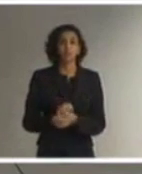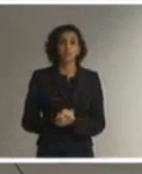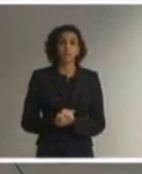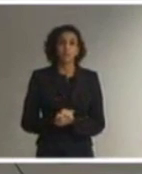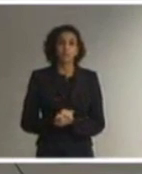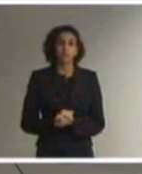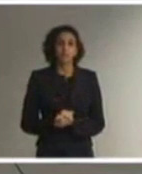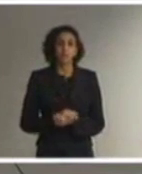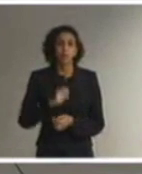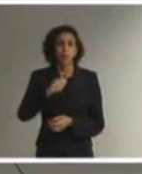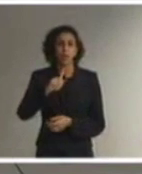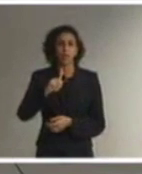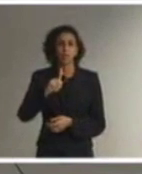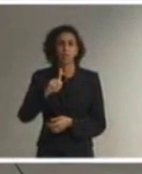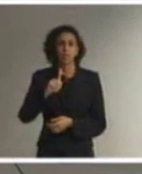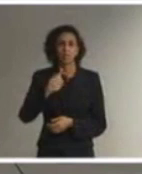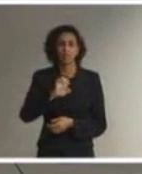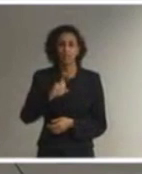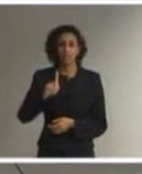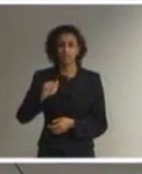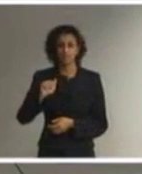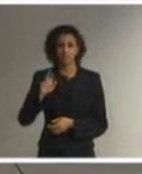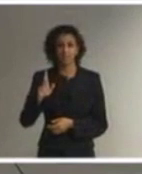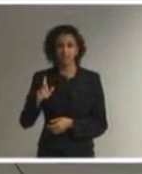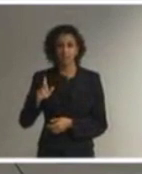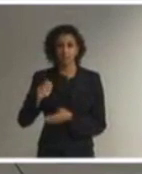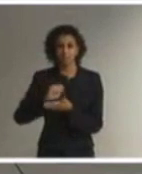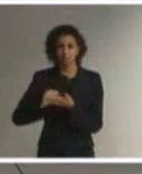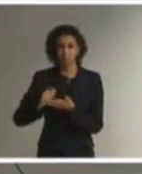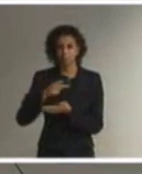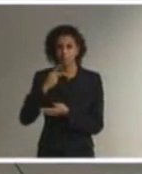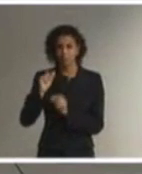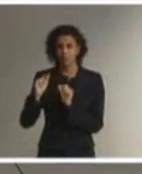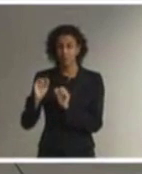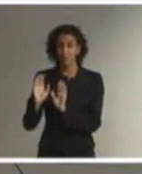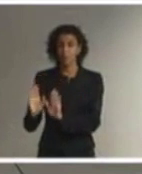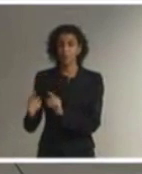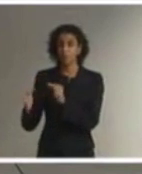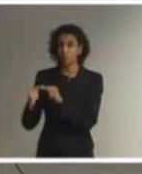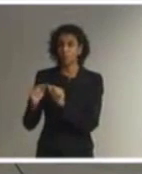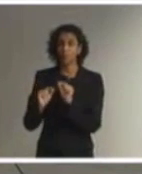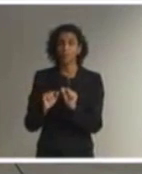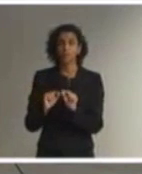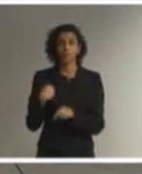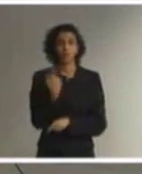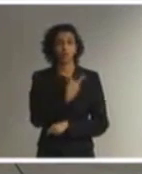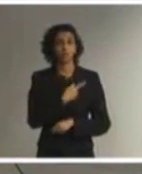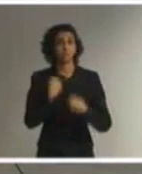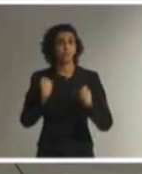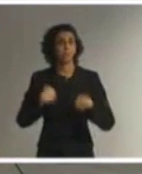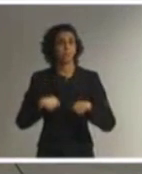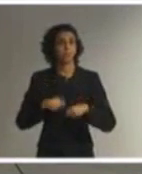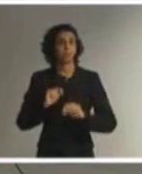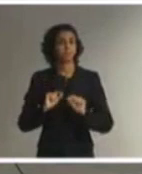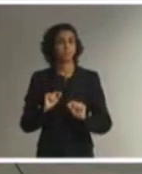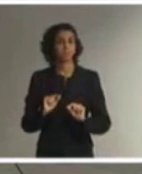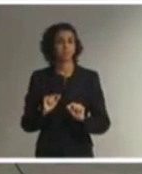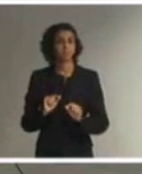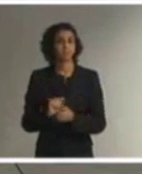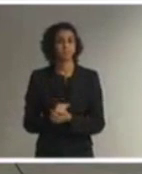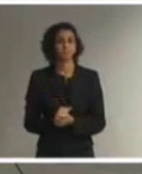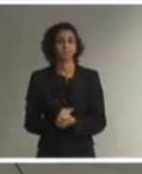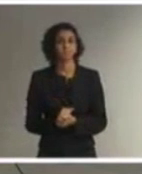o Edgar Mohan fala muito bem nós necessariamente precisaremos do